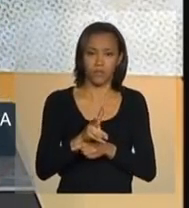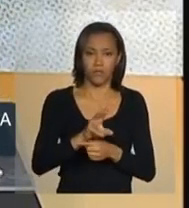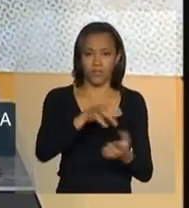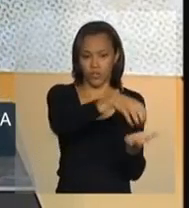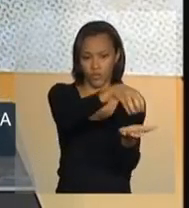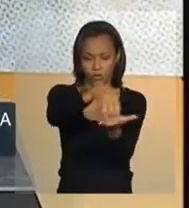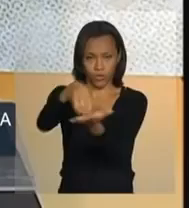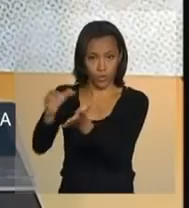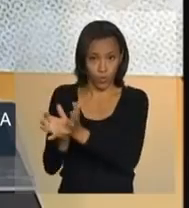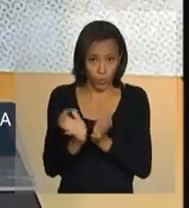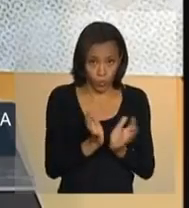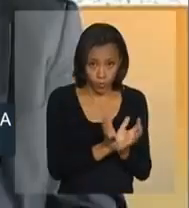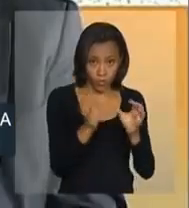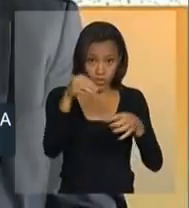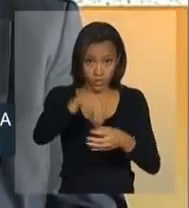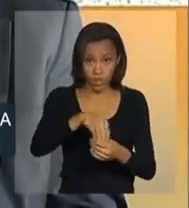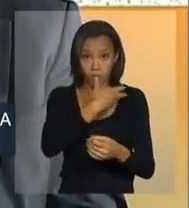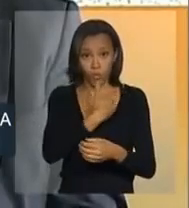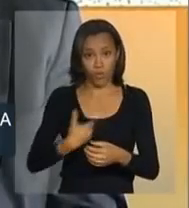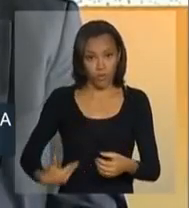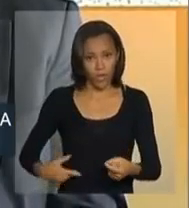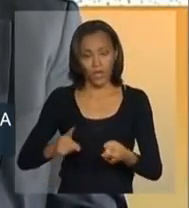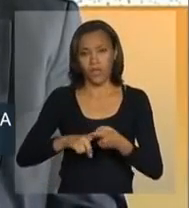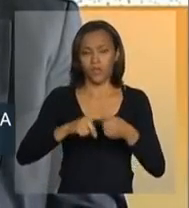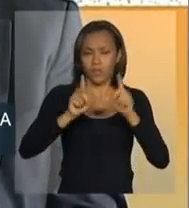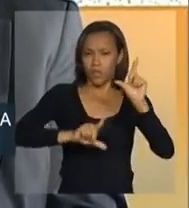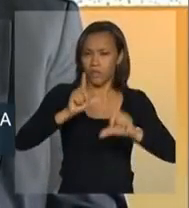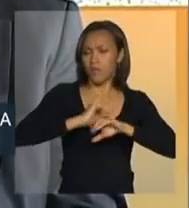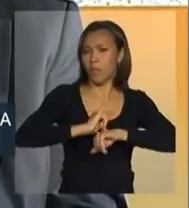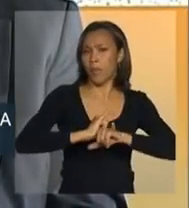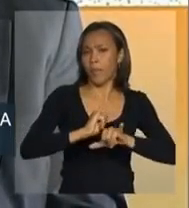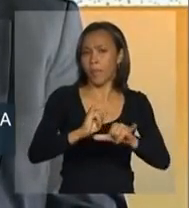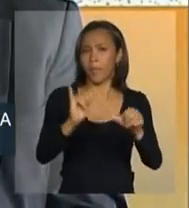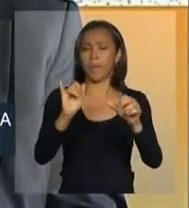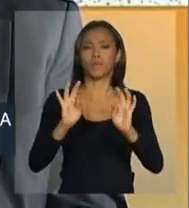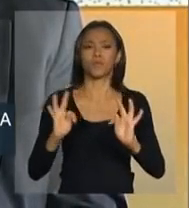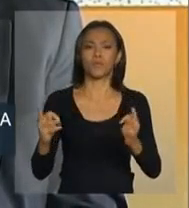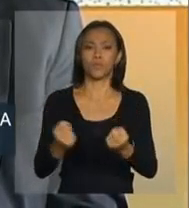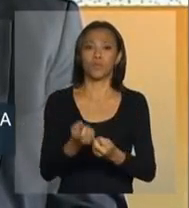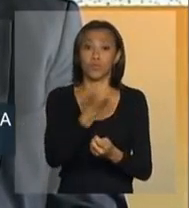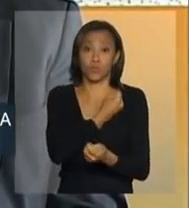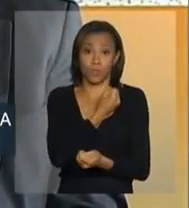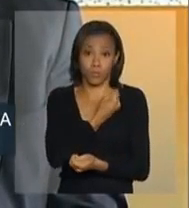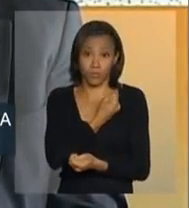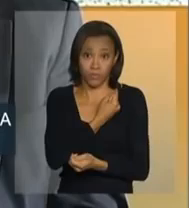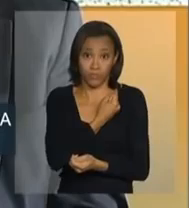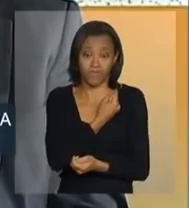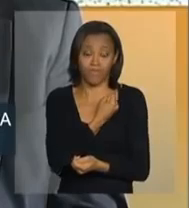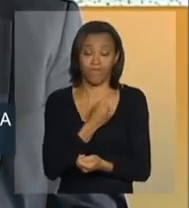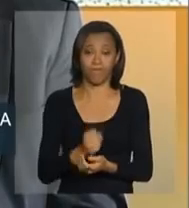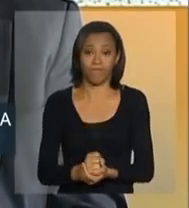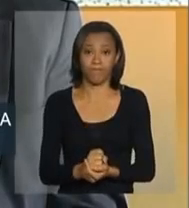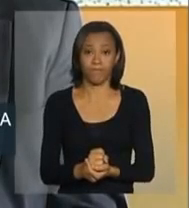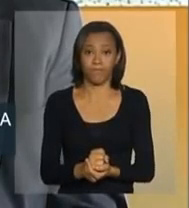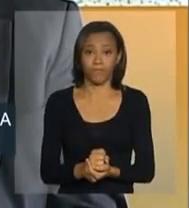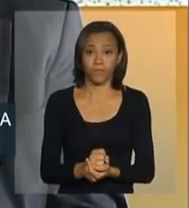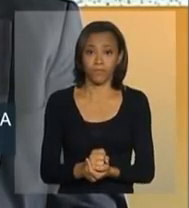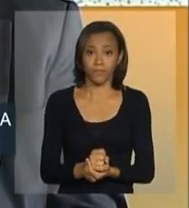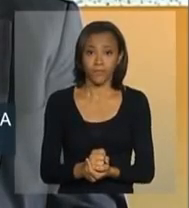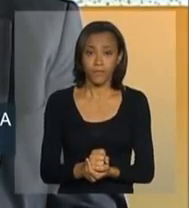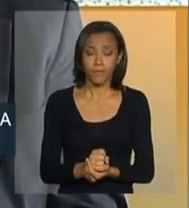conscientização, a ação de mídia, a ação publicitária, os números efetivamente caem.